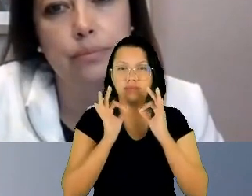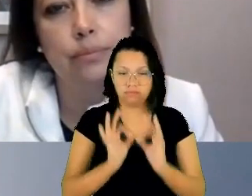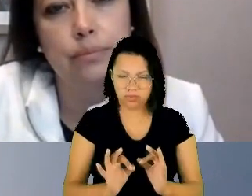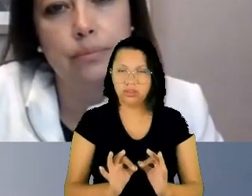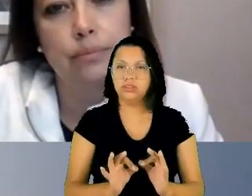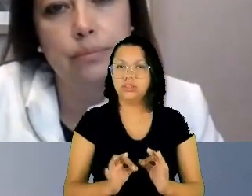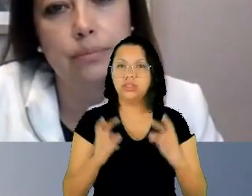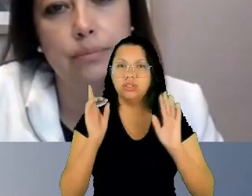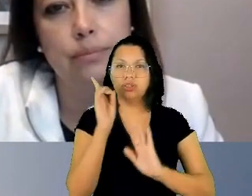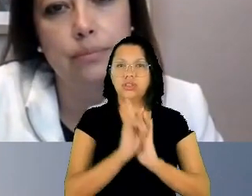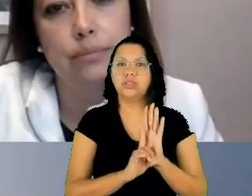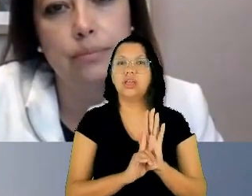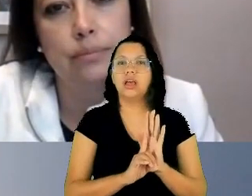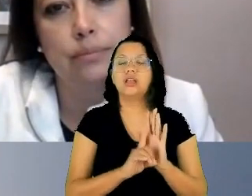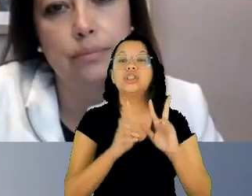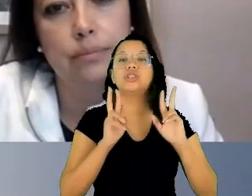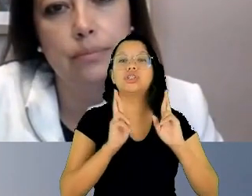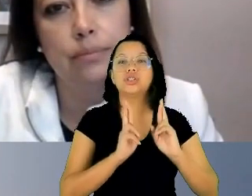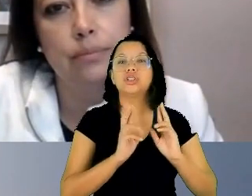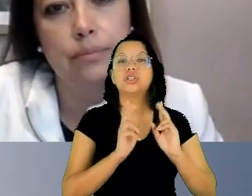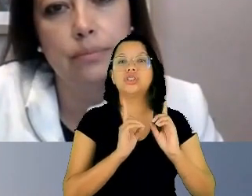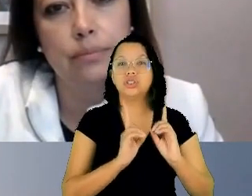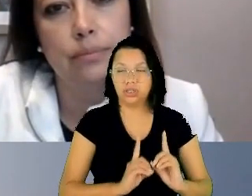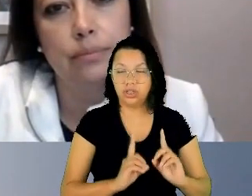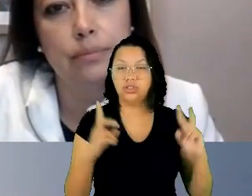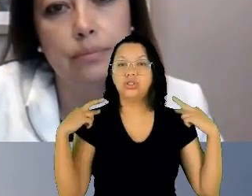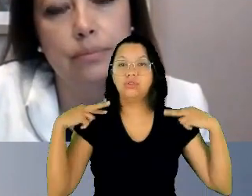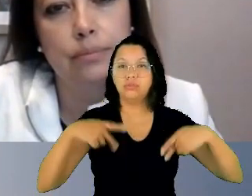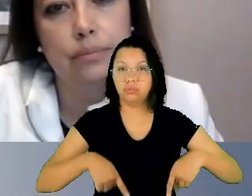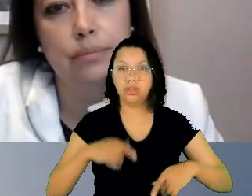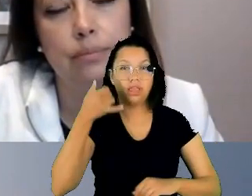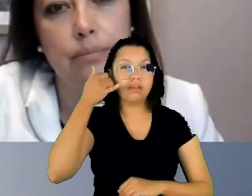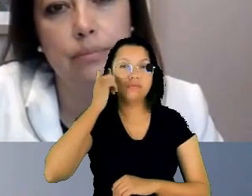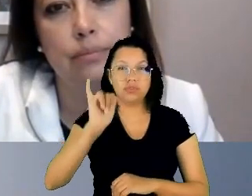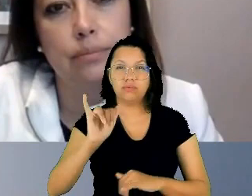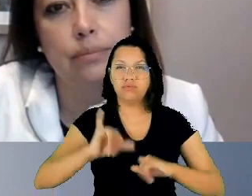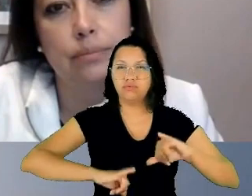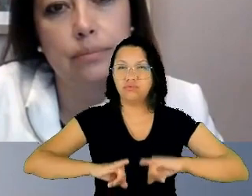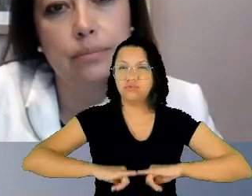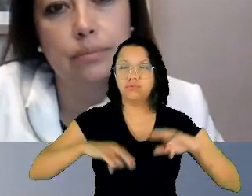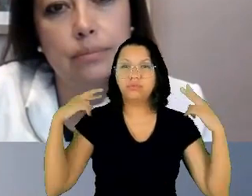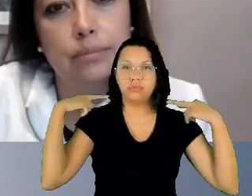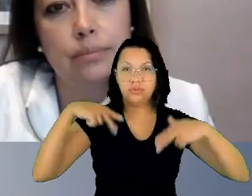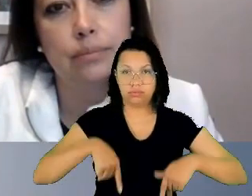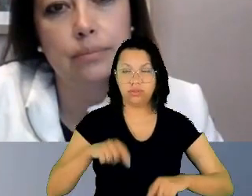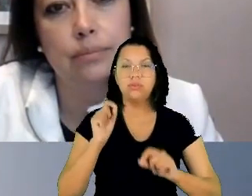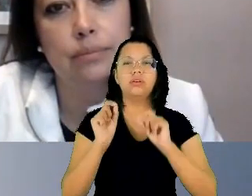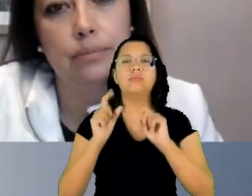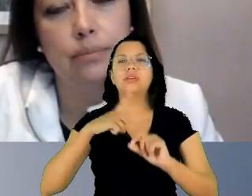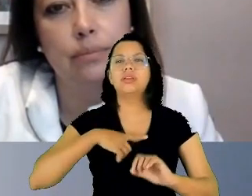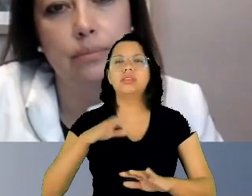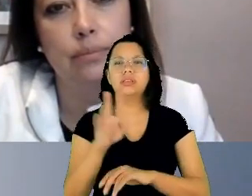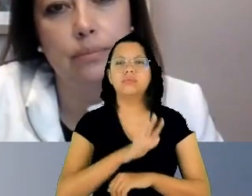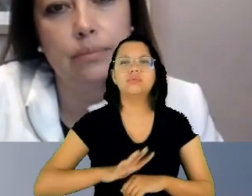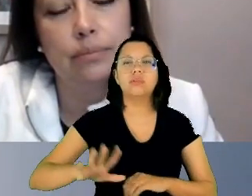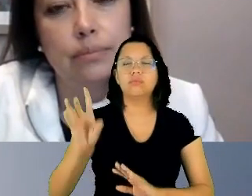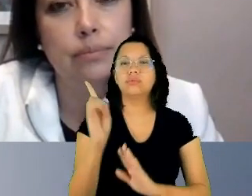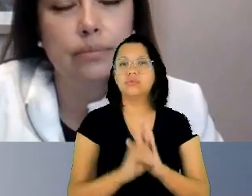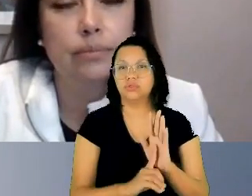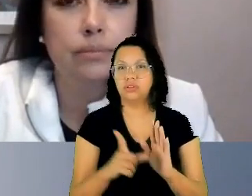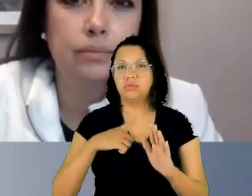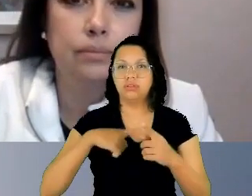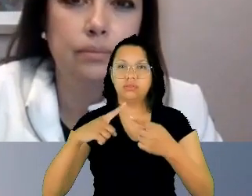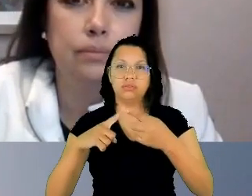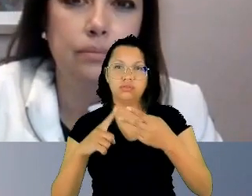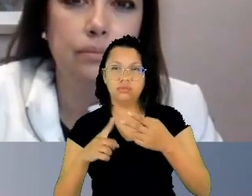humano. O que nós temos no âmbito do direito, eu diria, são duas fases de proteção de direitos humanos. Uma